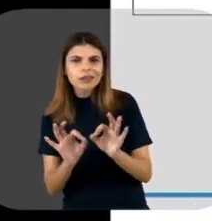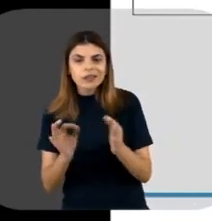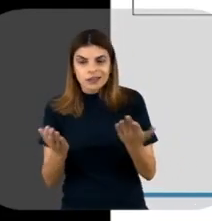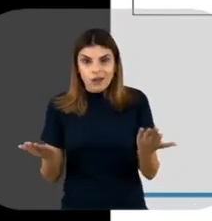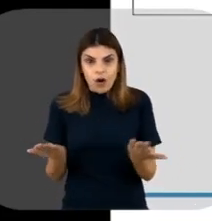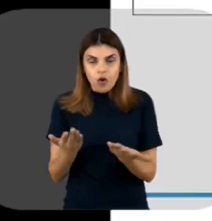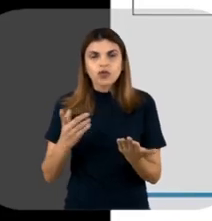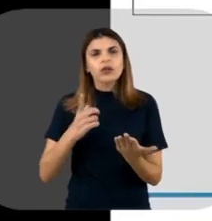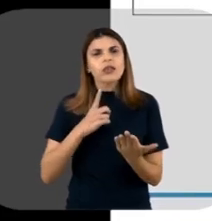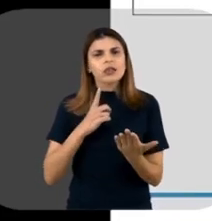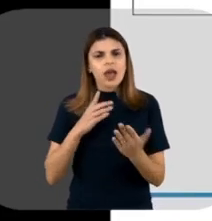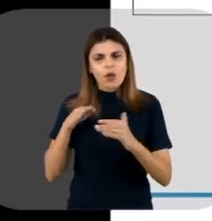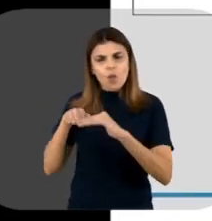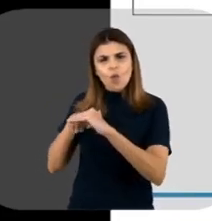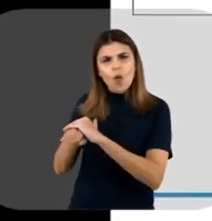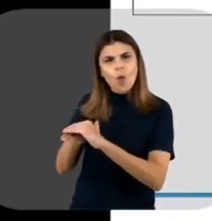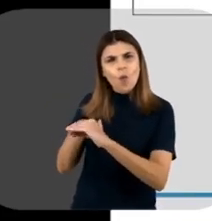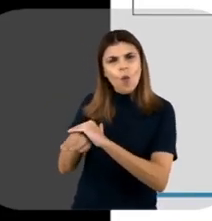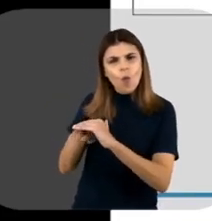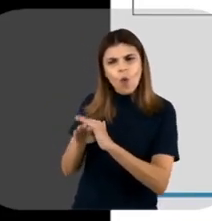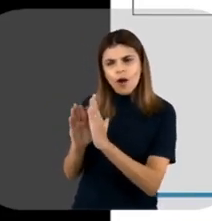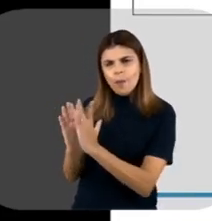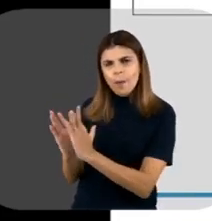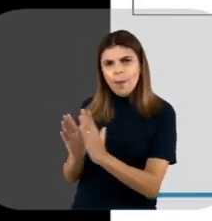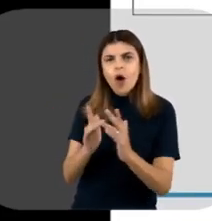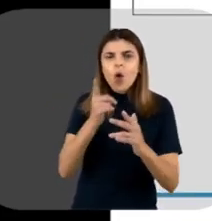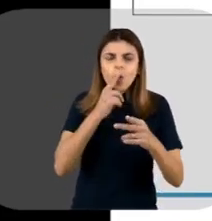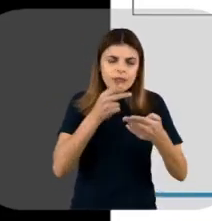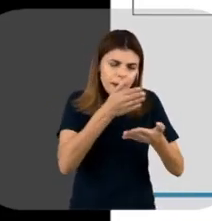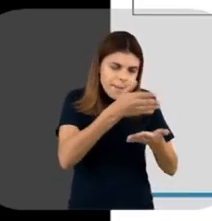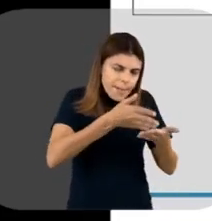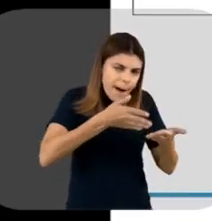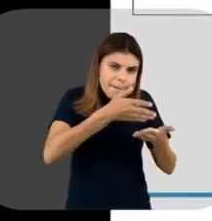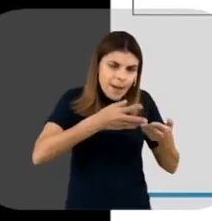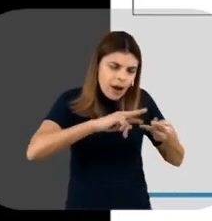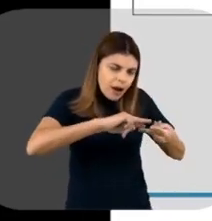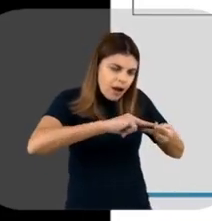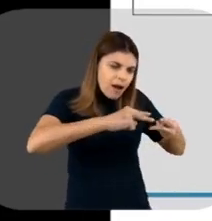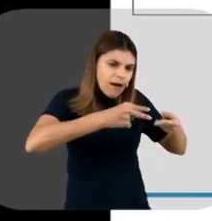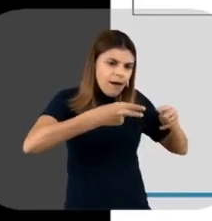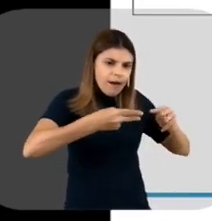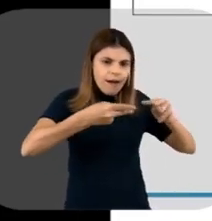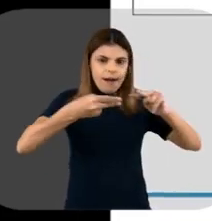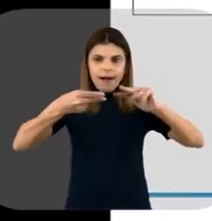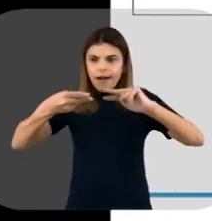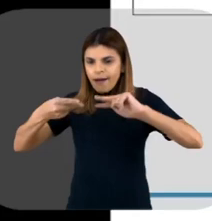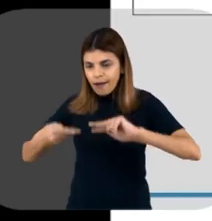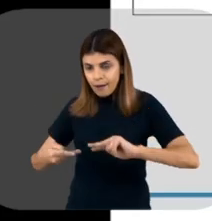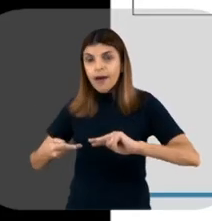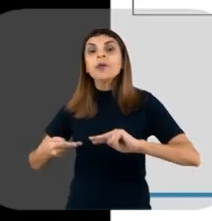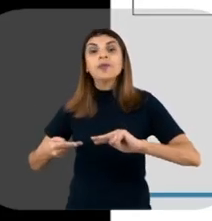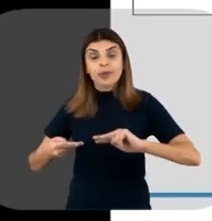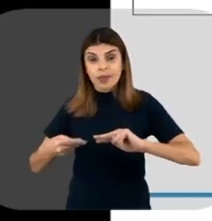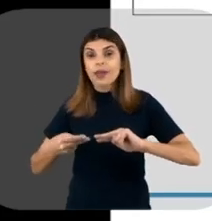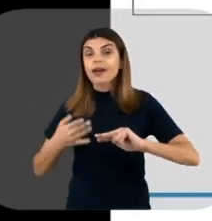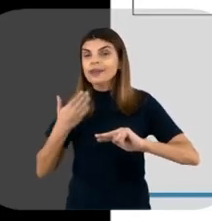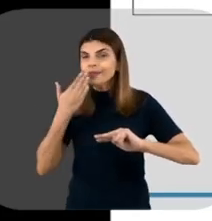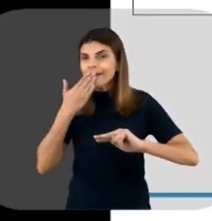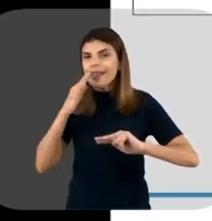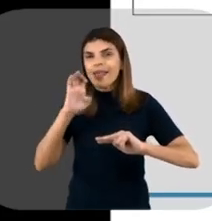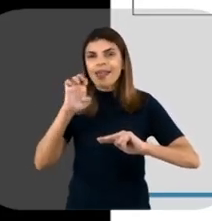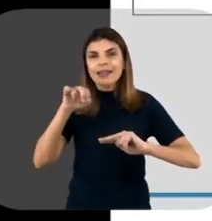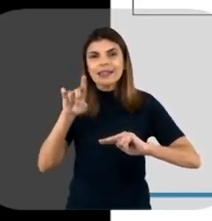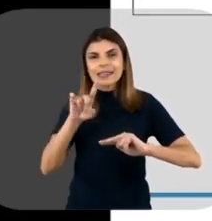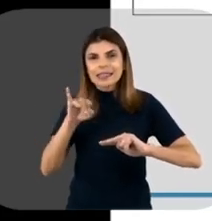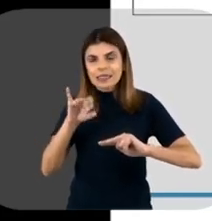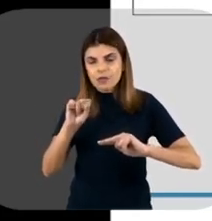existe uma biblioteca dessas enzimas, então a gente consegue encontrar enzimas que sejam, que